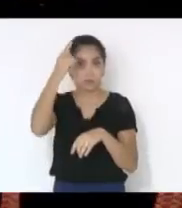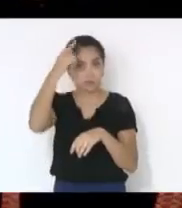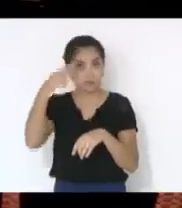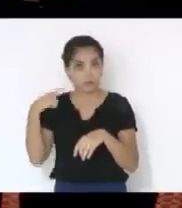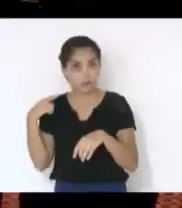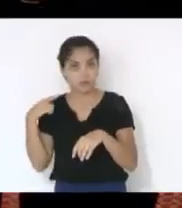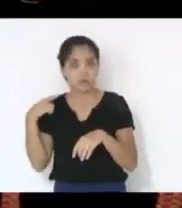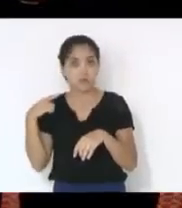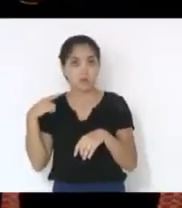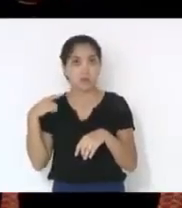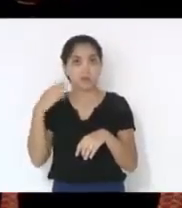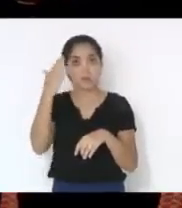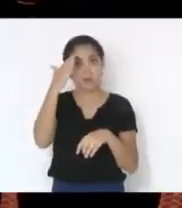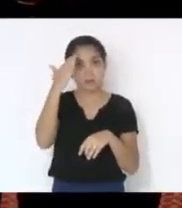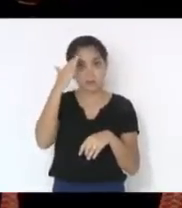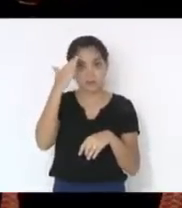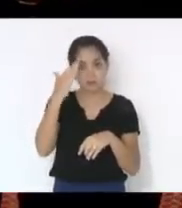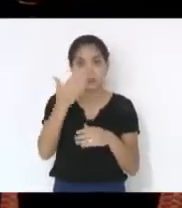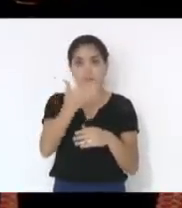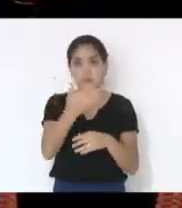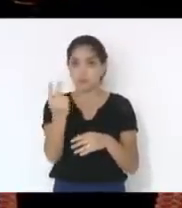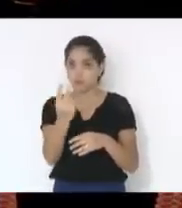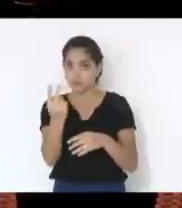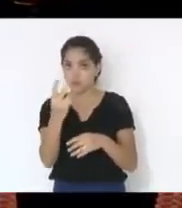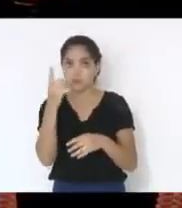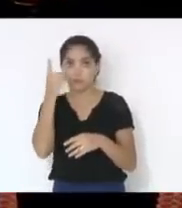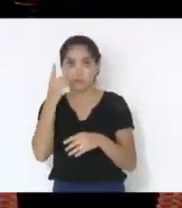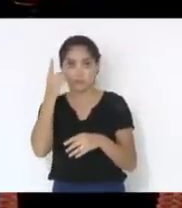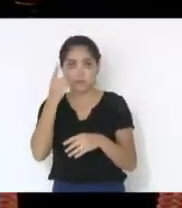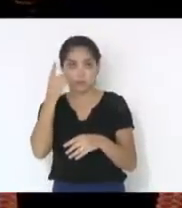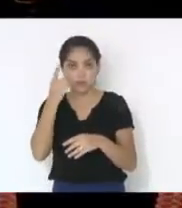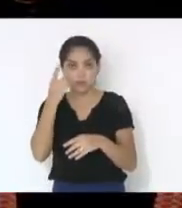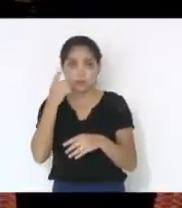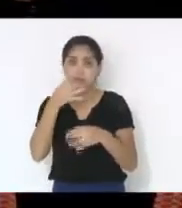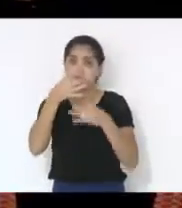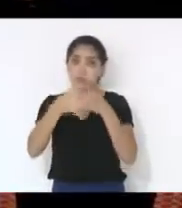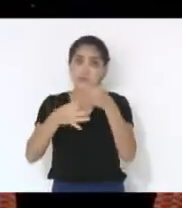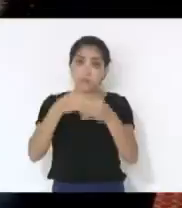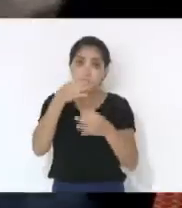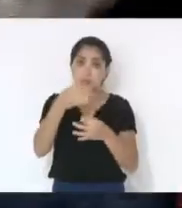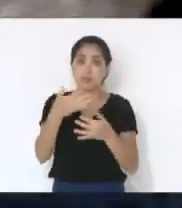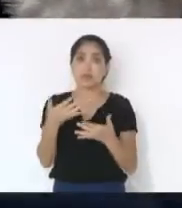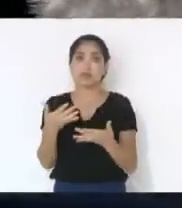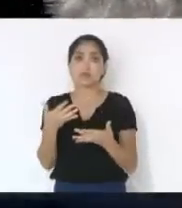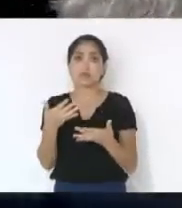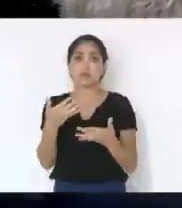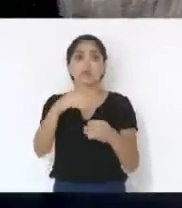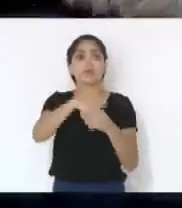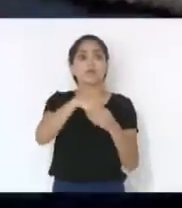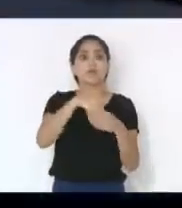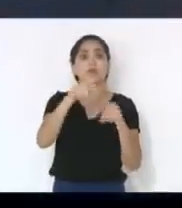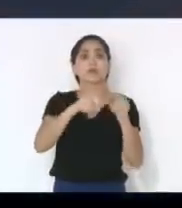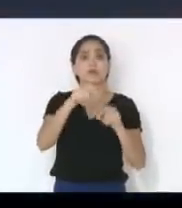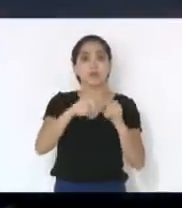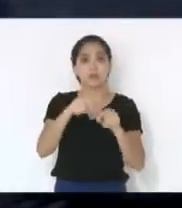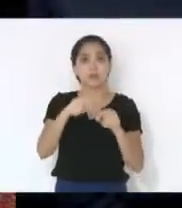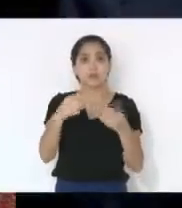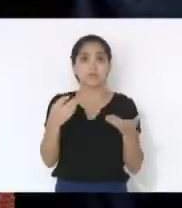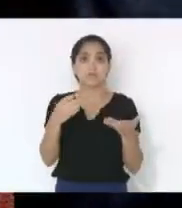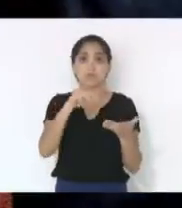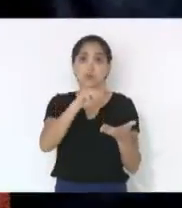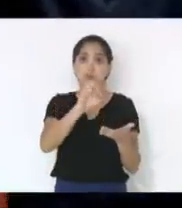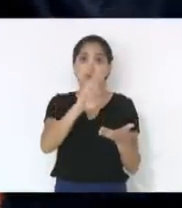formar a convicção, deputado Pavão Scudilac, argumentasse naquilo que nós vamos votar aqui, porque senão, no mérito, ainda